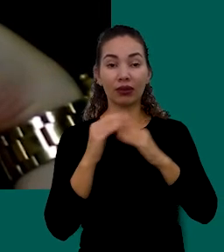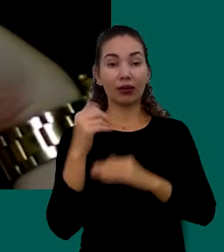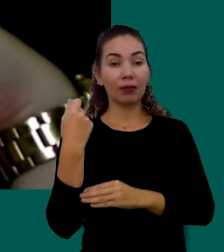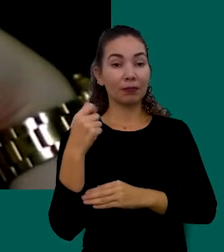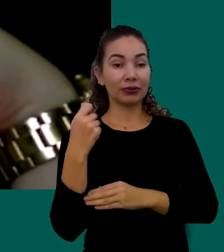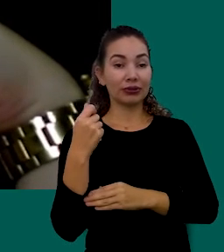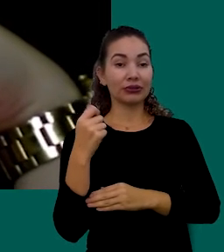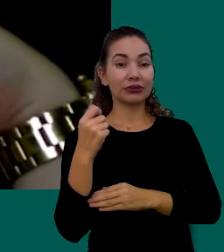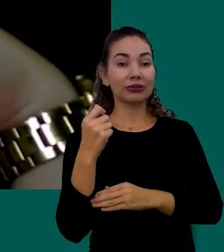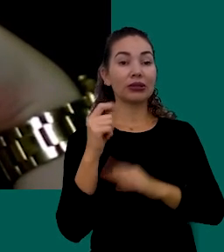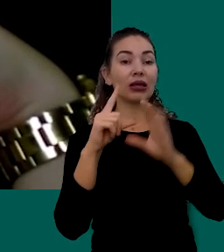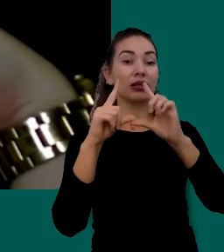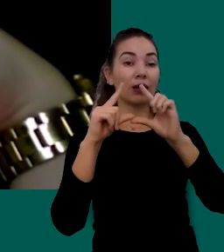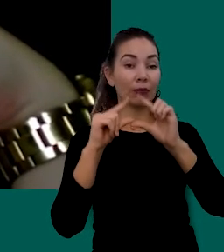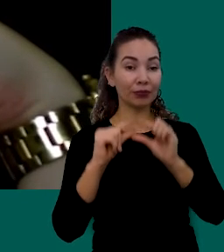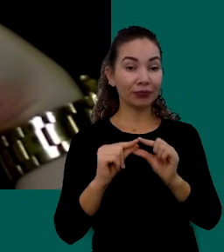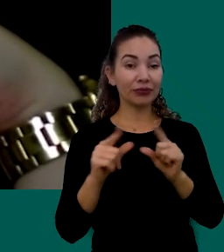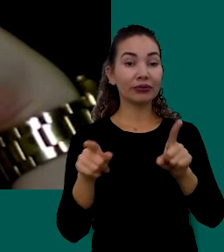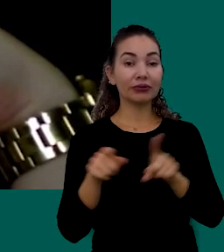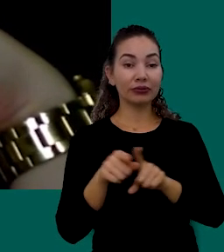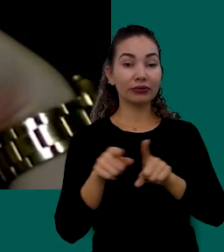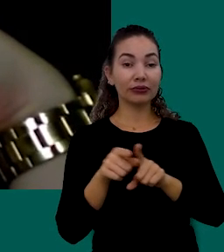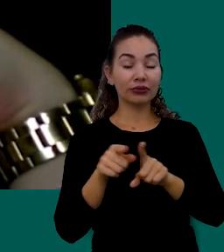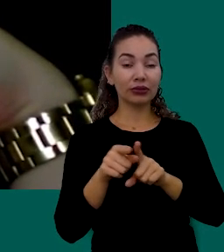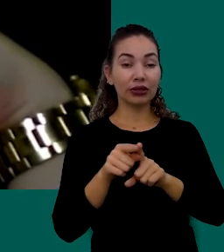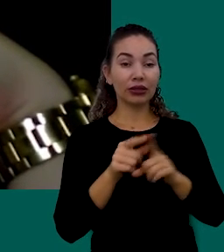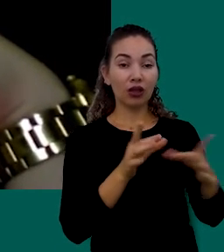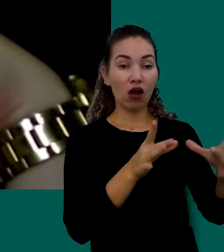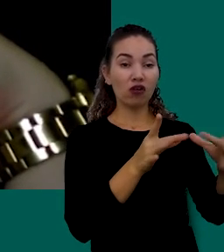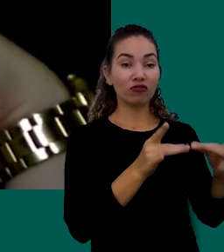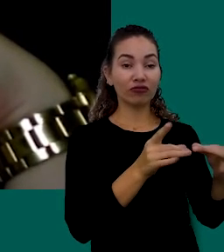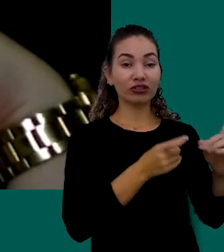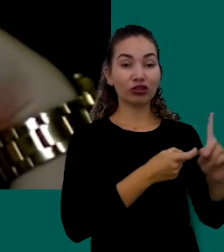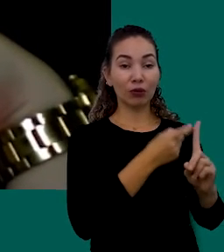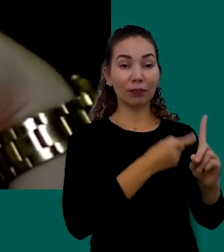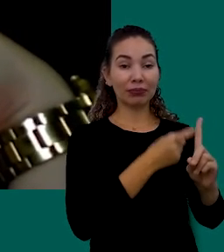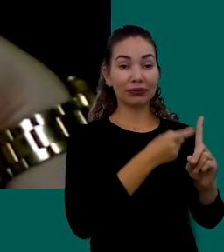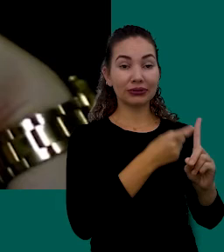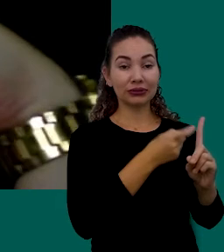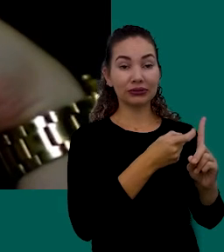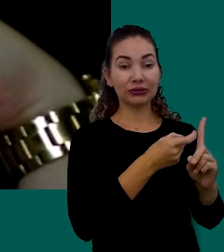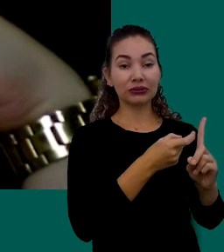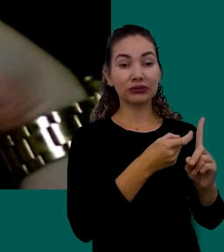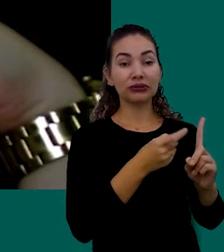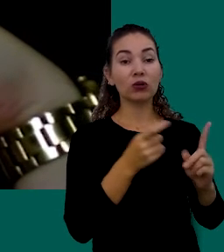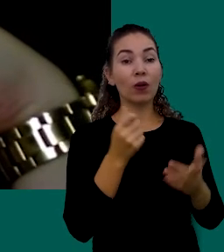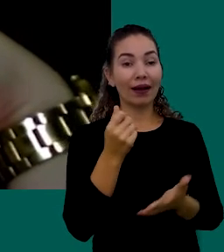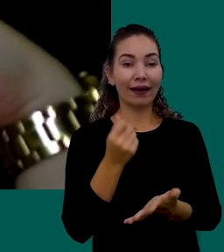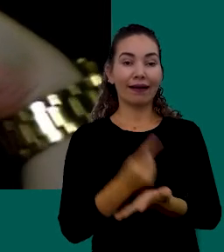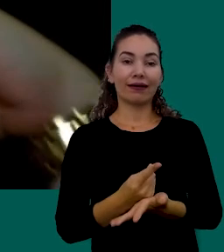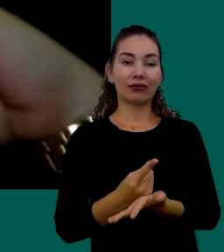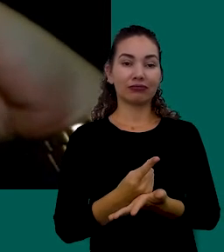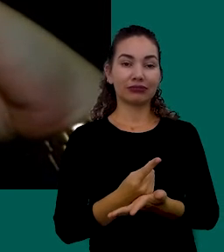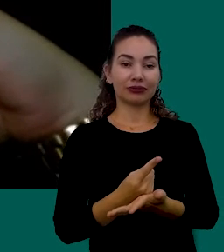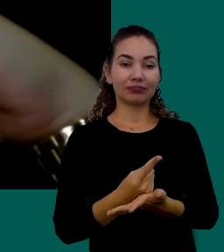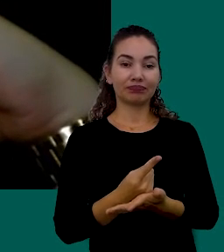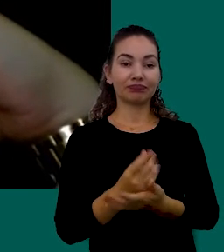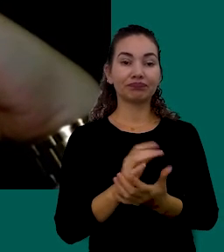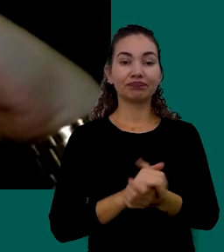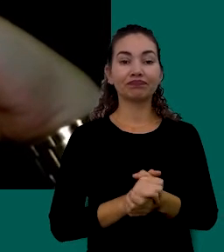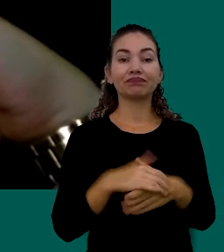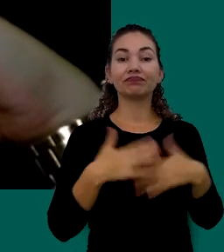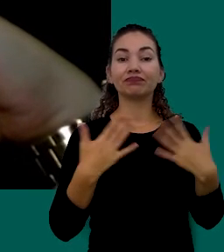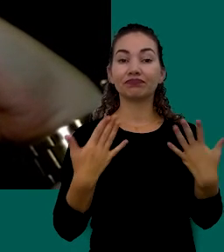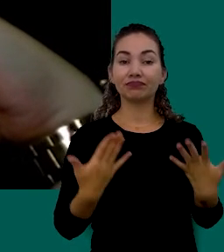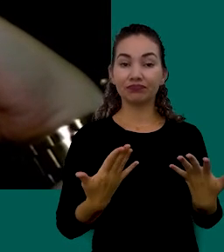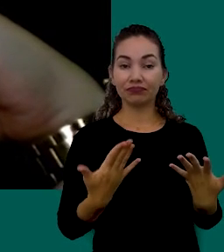Redução Também Dos Gastos Fixos Mensais Como A Fatura Da Água Então